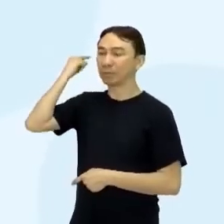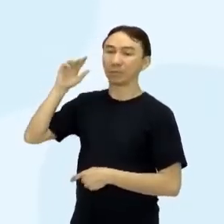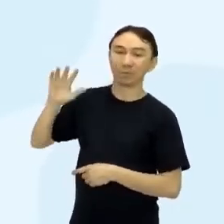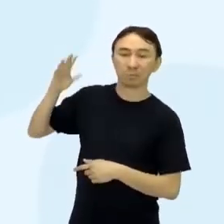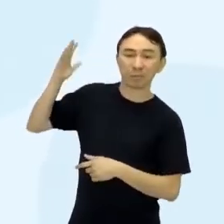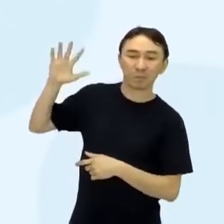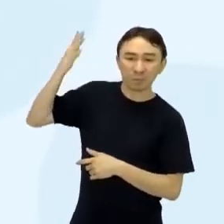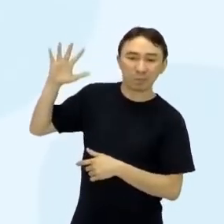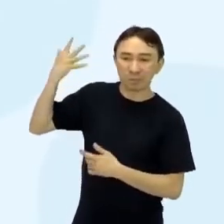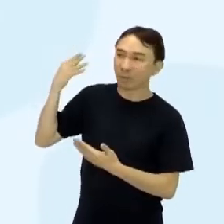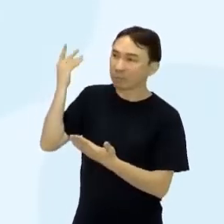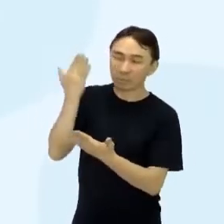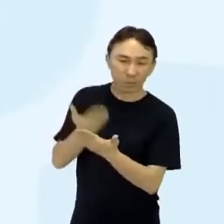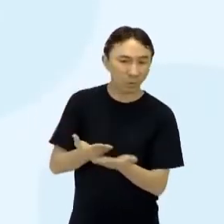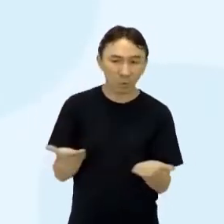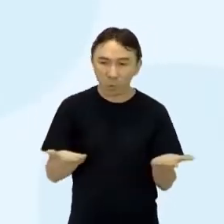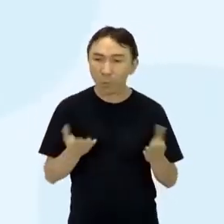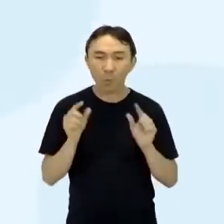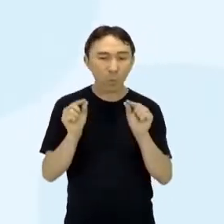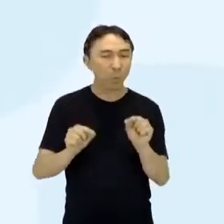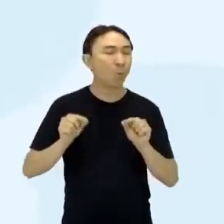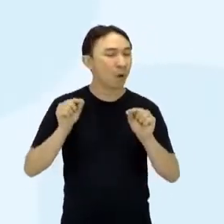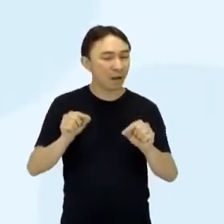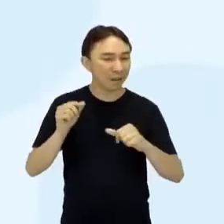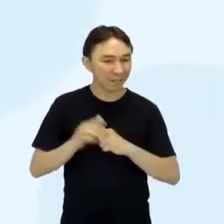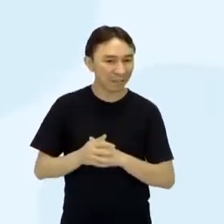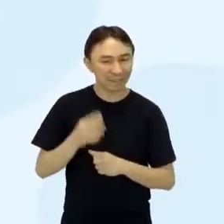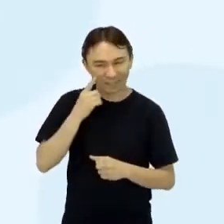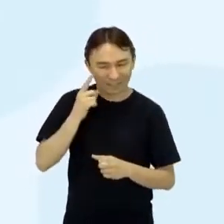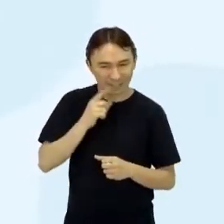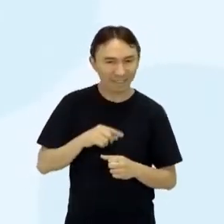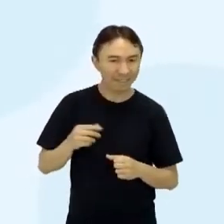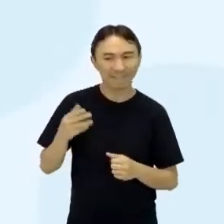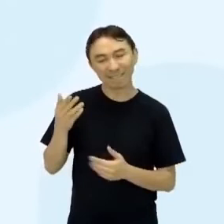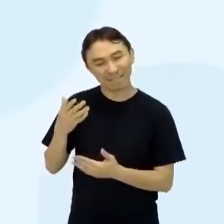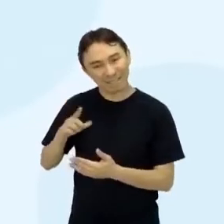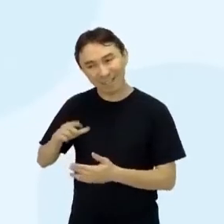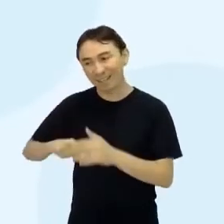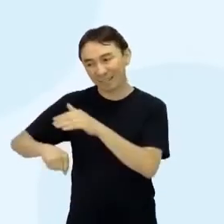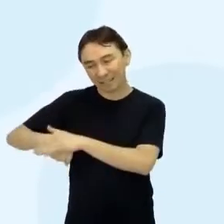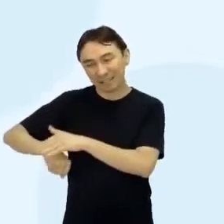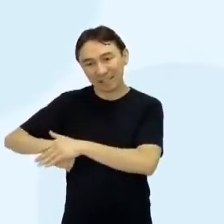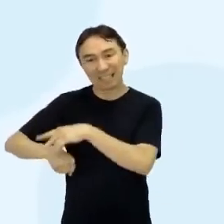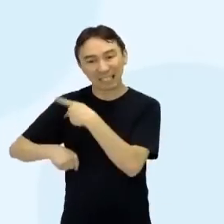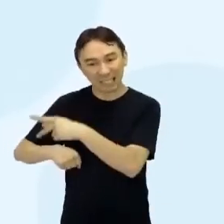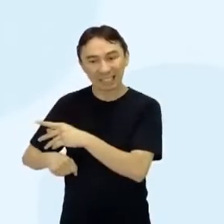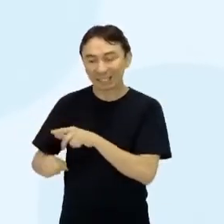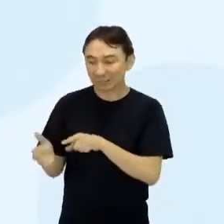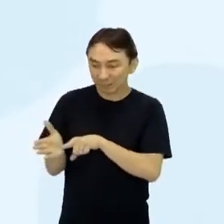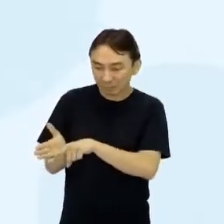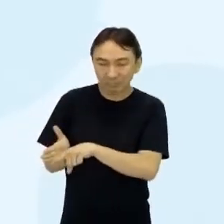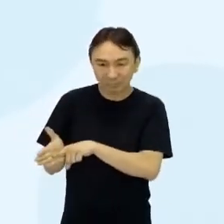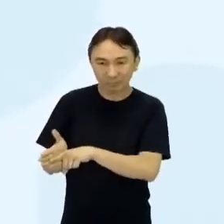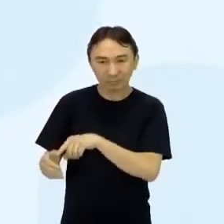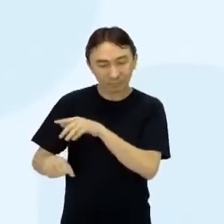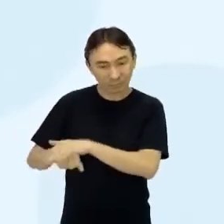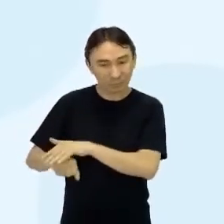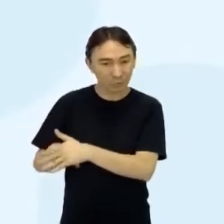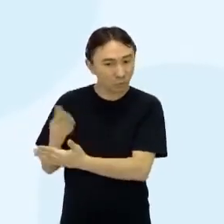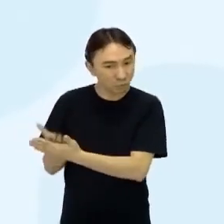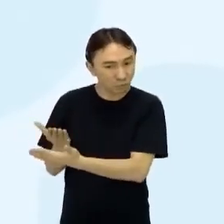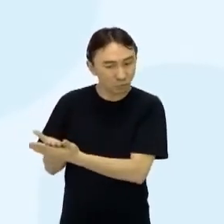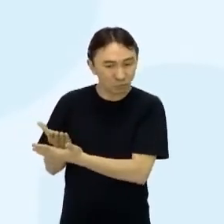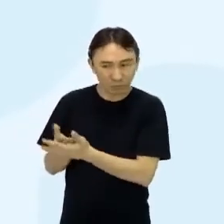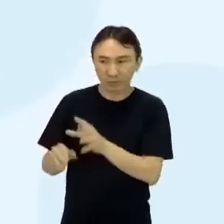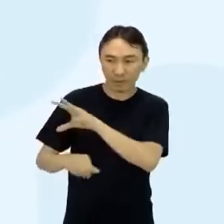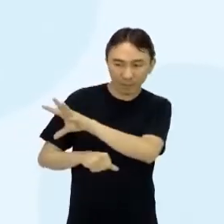reflexão, aí, sobre esse estudo, sobre o objeto de estudo, tá? Então, é essa questão ali, nesse fragmento. Hoje, nós